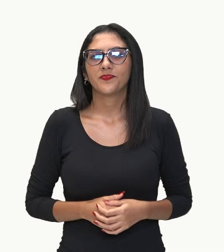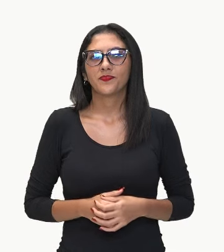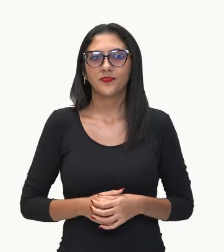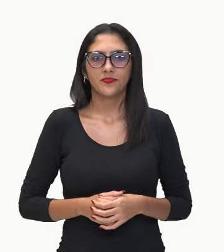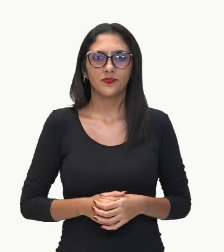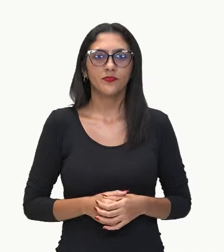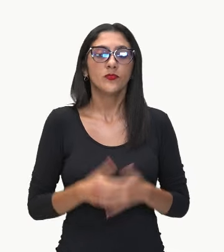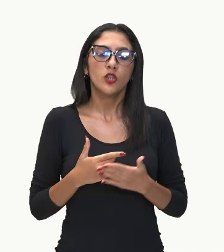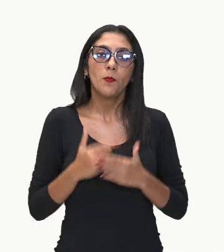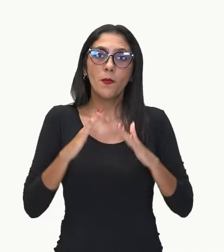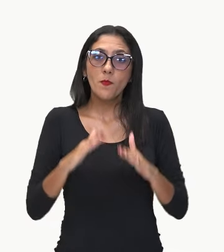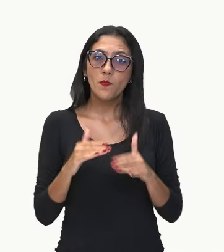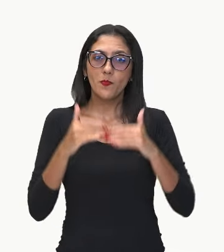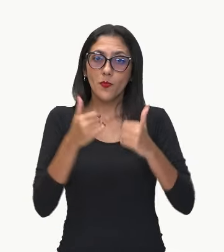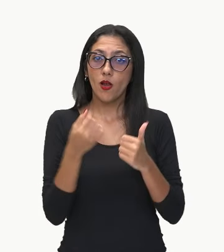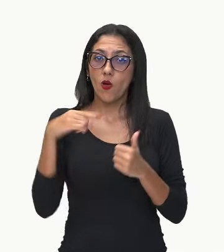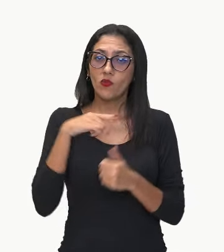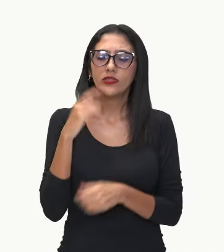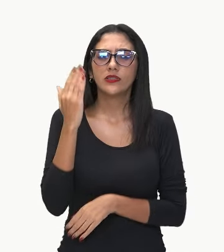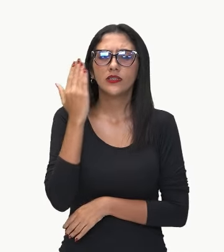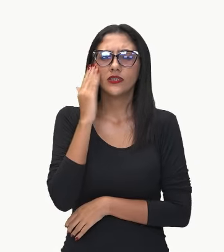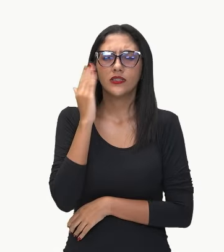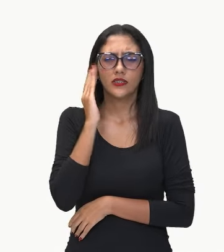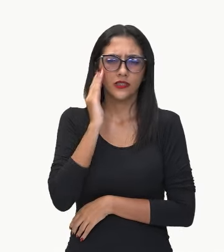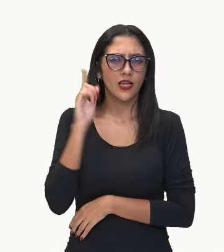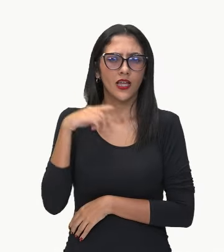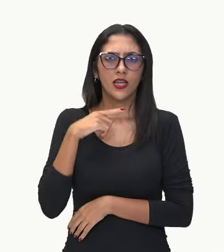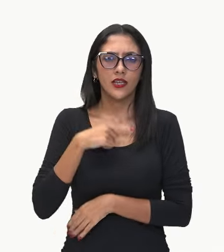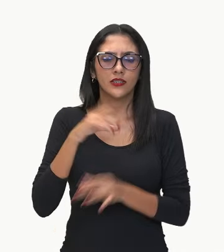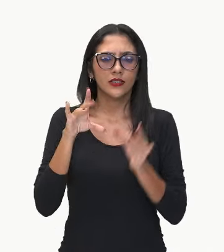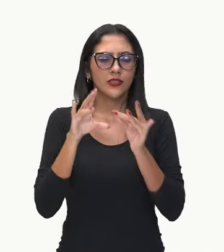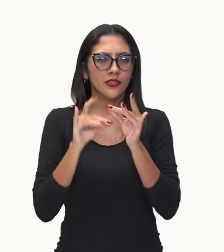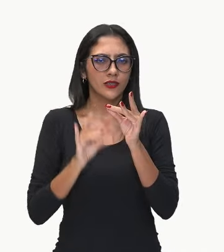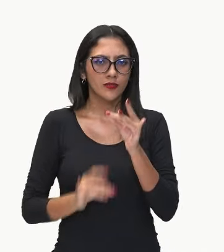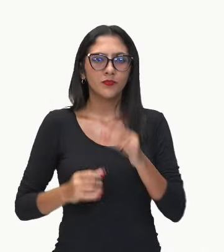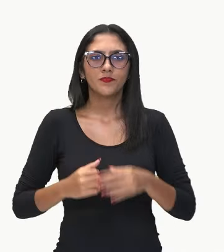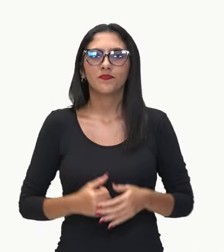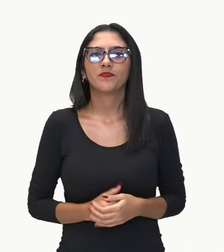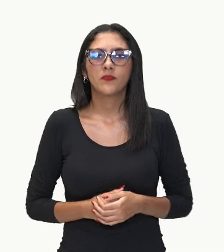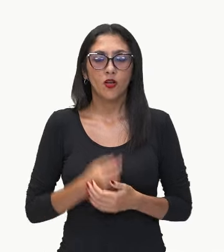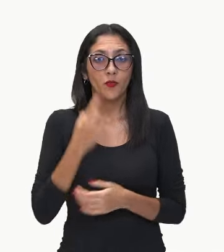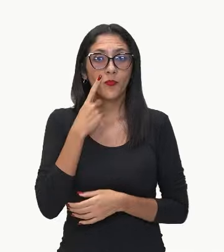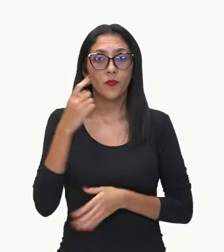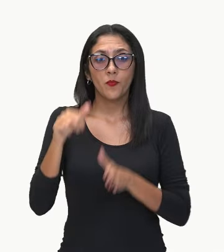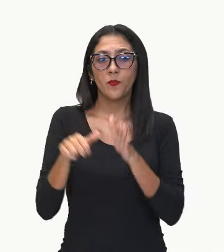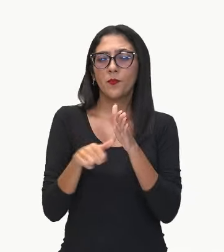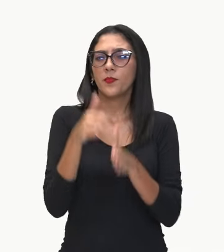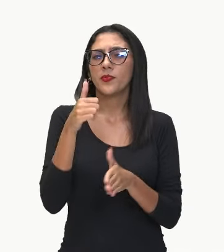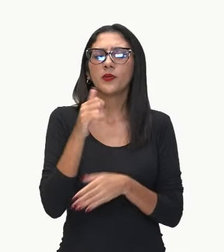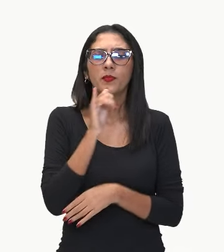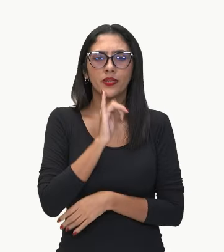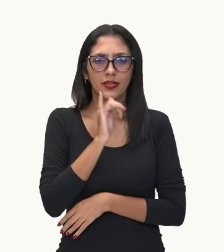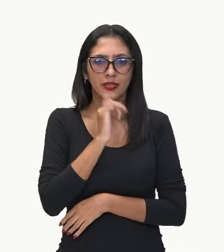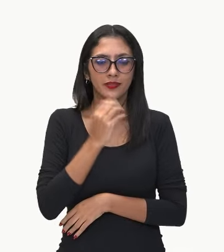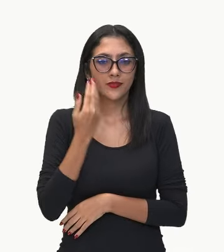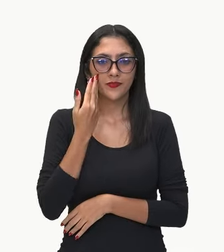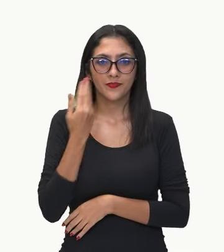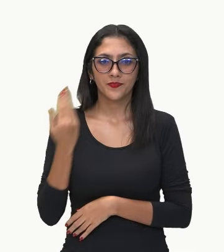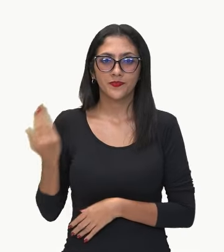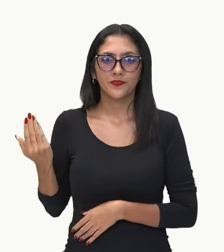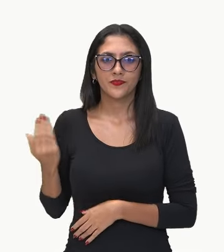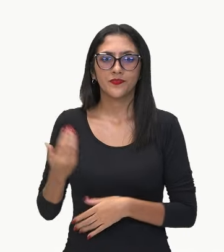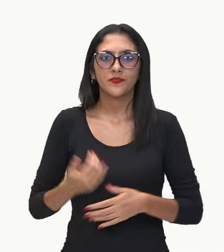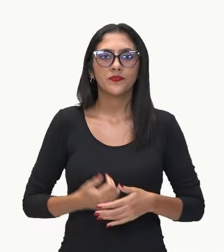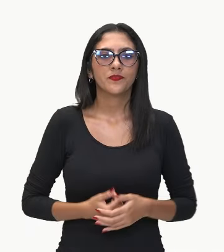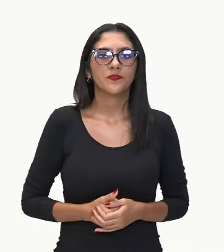Para você visualizar melhor essa definição, vamos aí ao primeiro exemplo aqui da nossa aula, que diz o